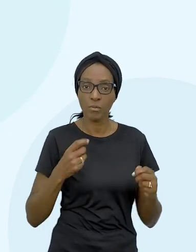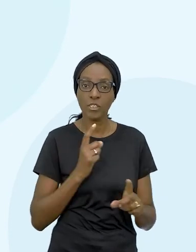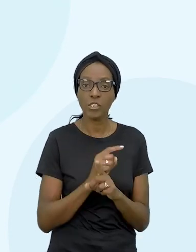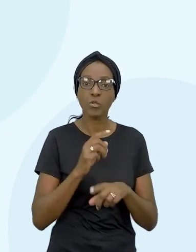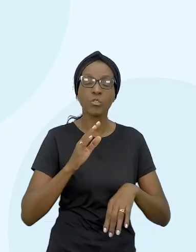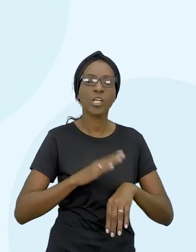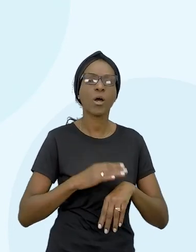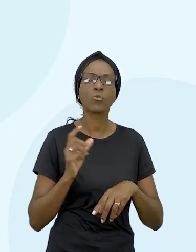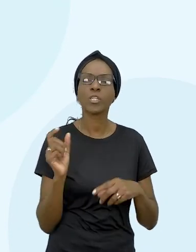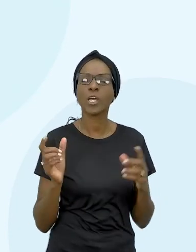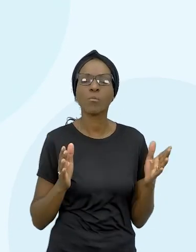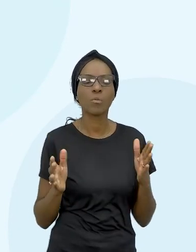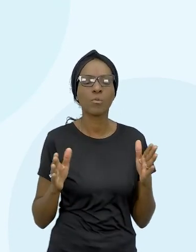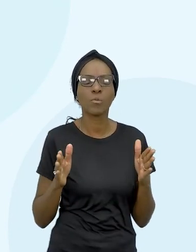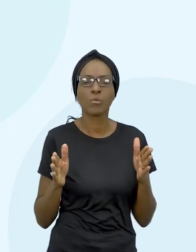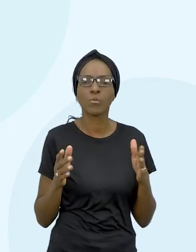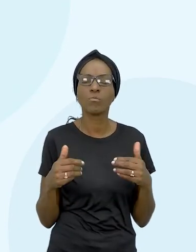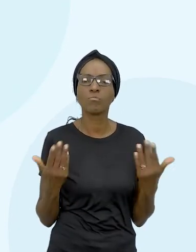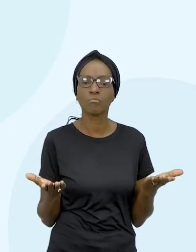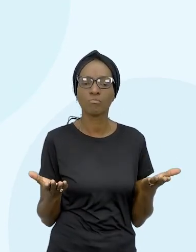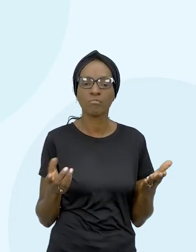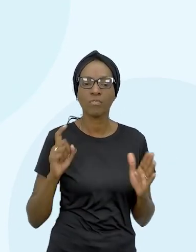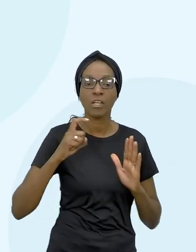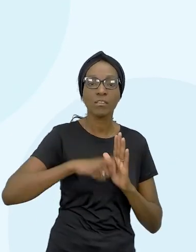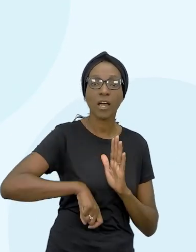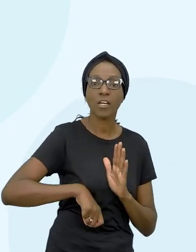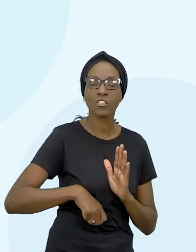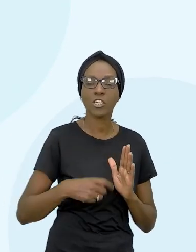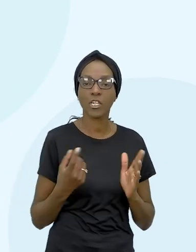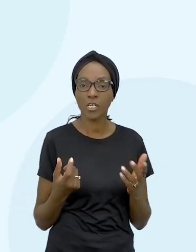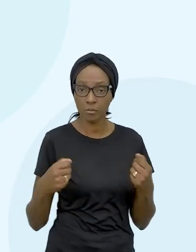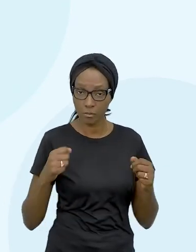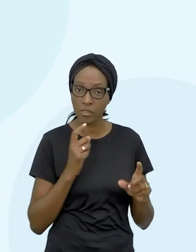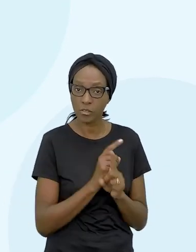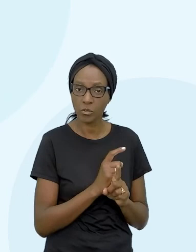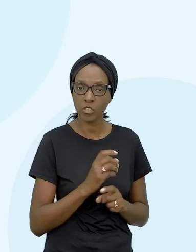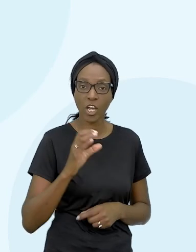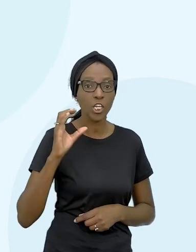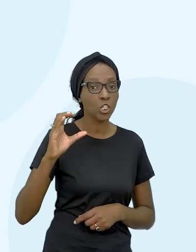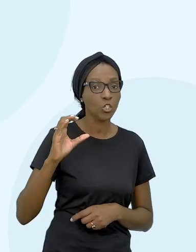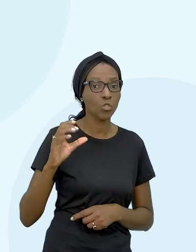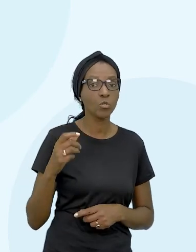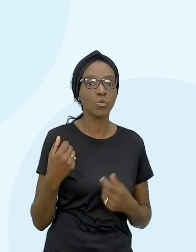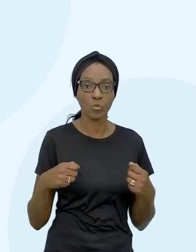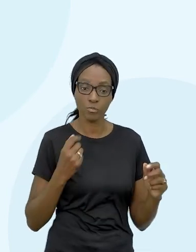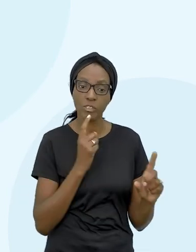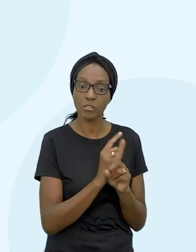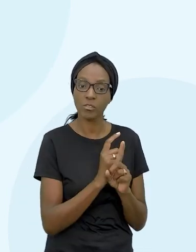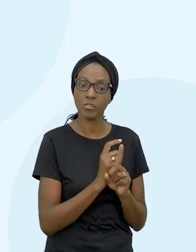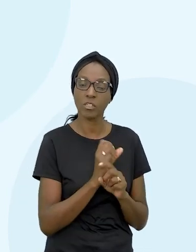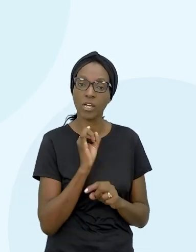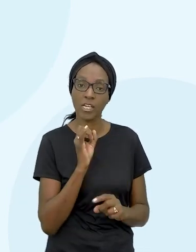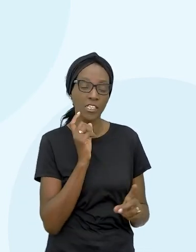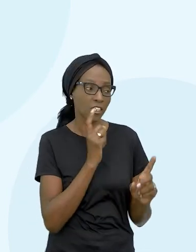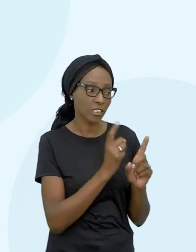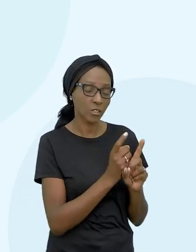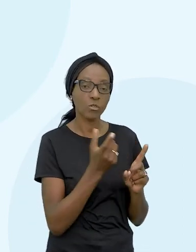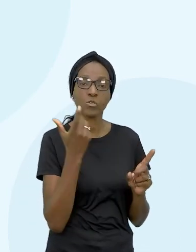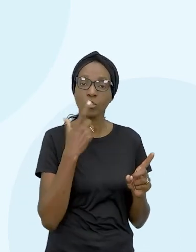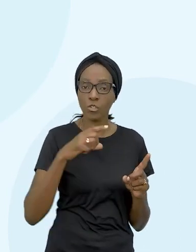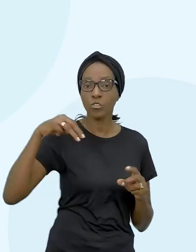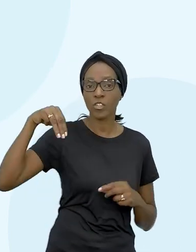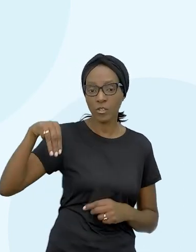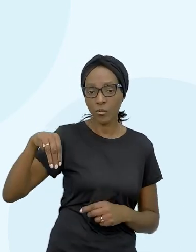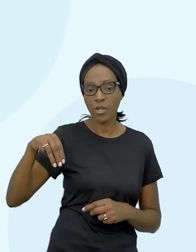a taxa e o capital se a gente acha isso a gente tem aí o montante um